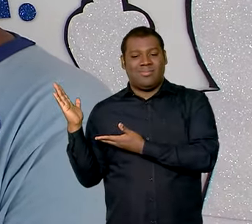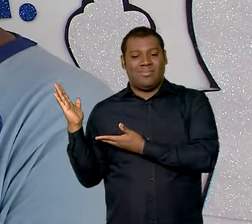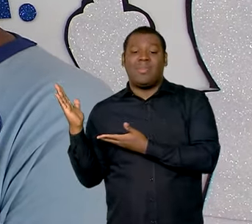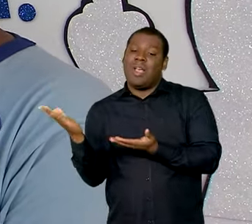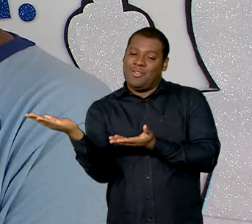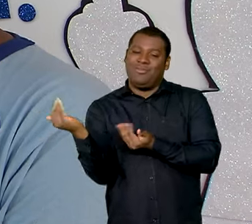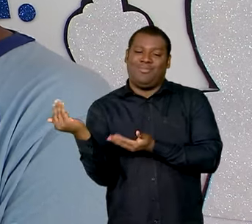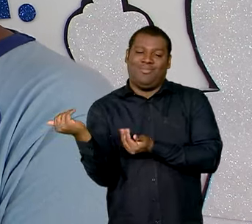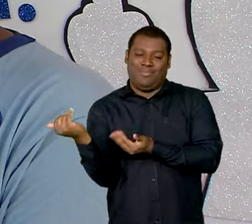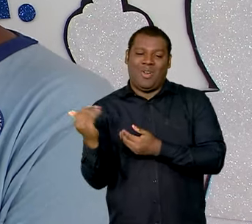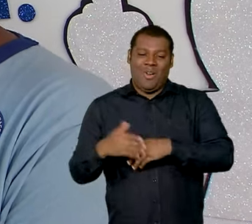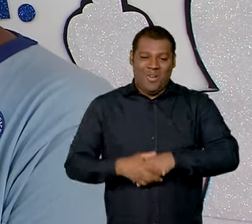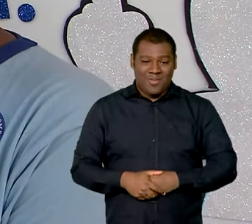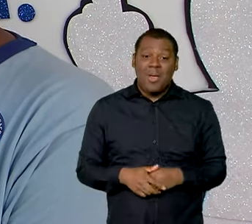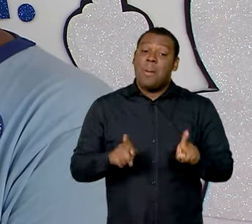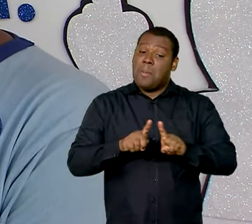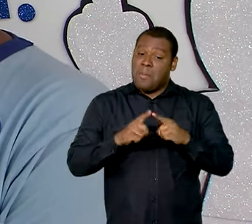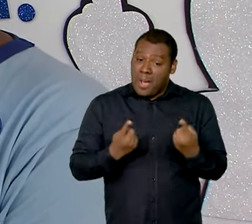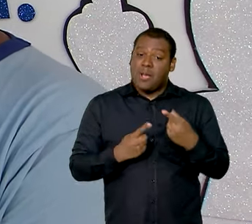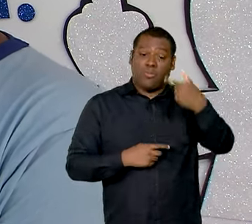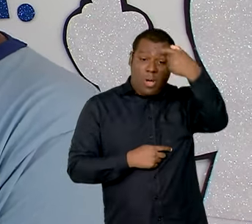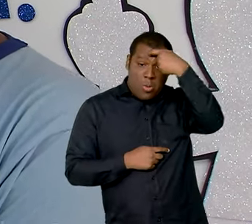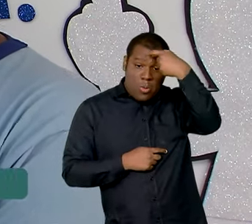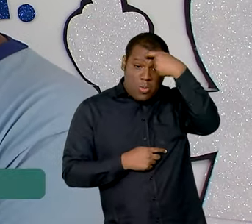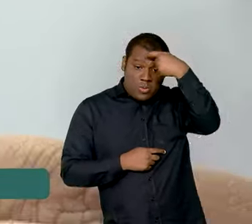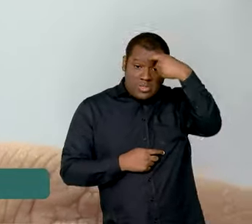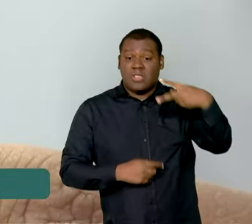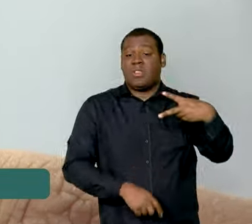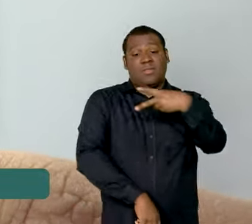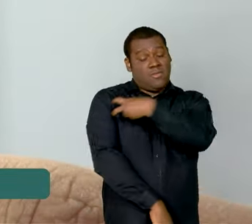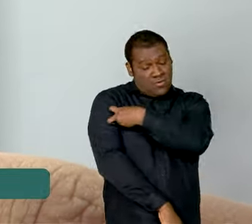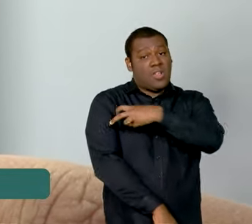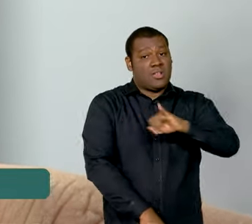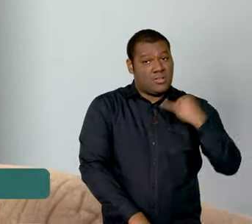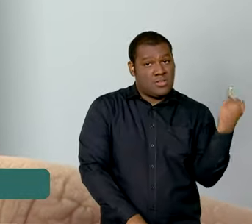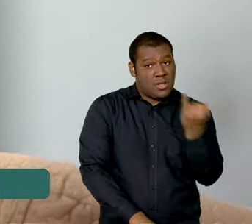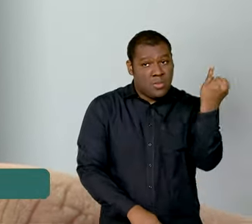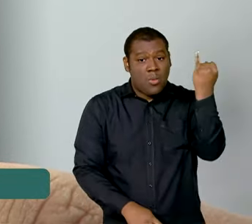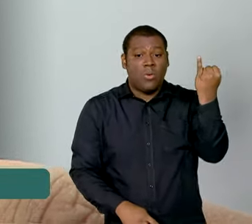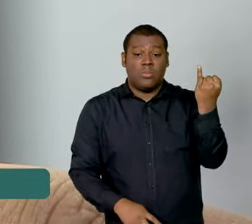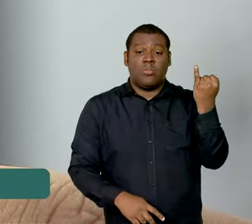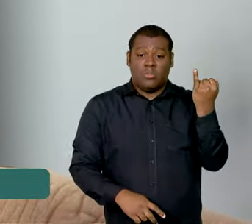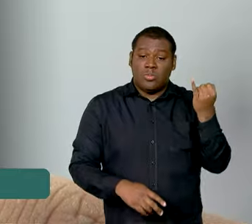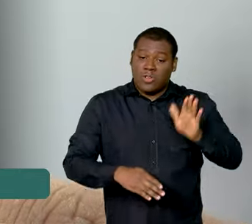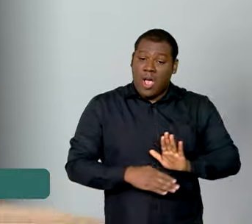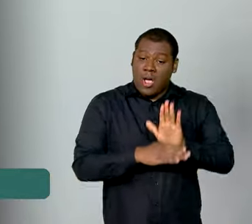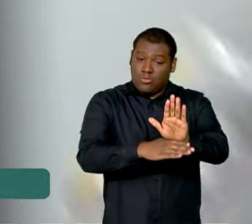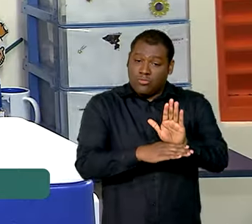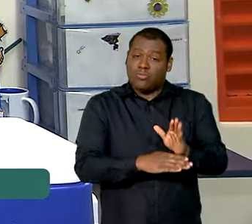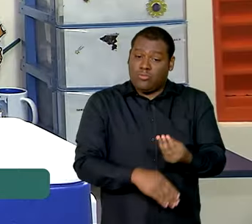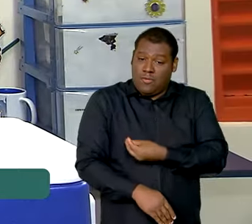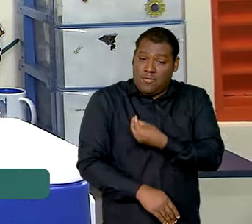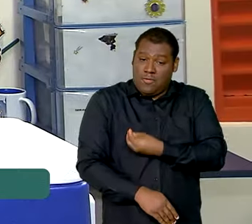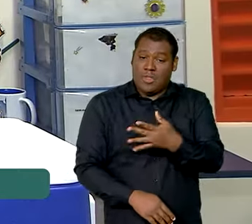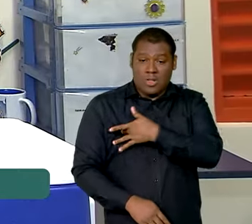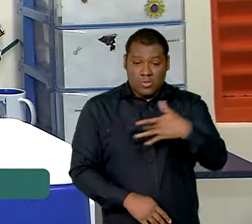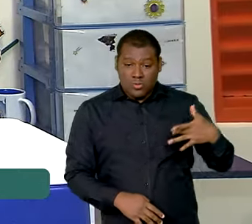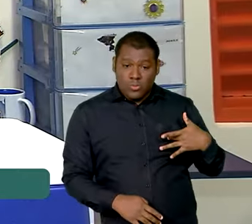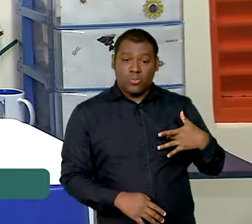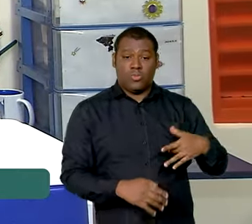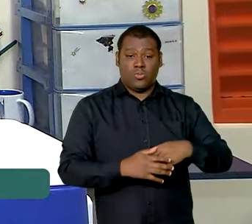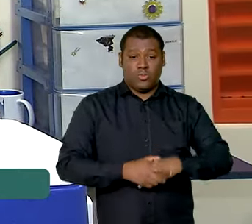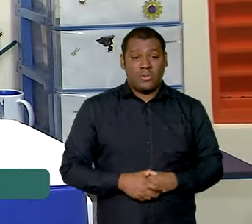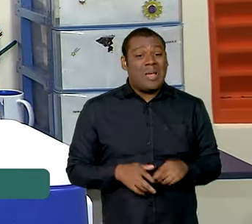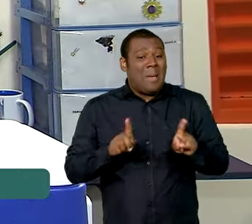um adolescente, mas ele já sabe que as vacinas são fundamentais na busca por uma vida mais saudável. Mas